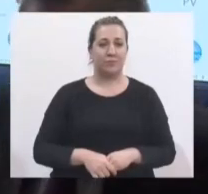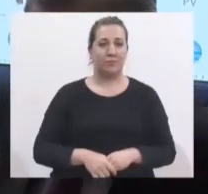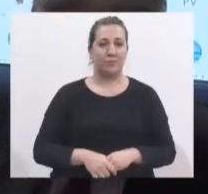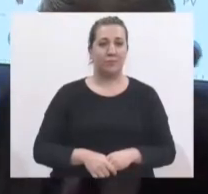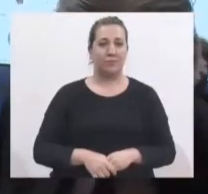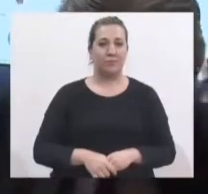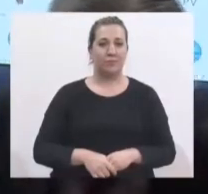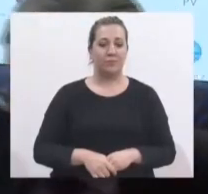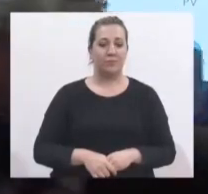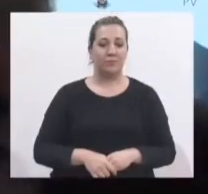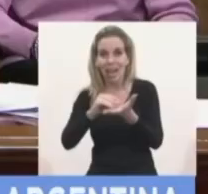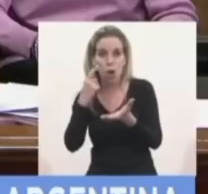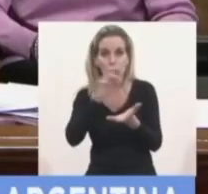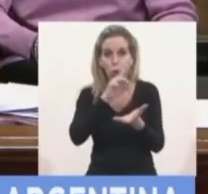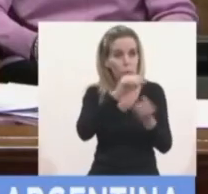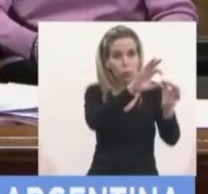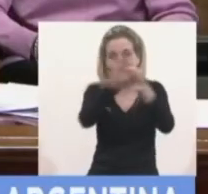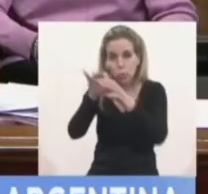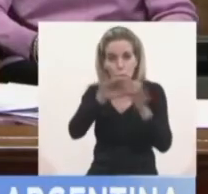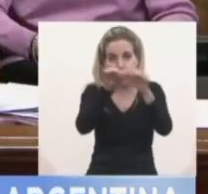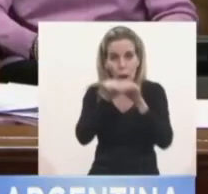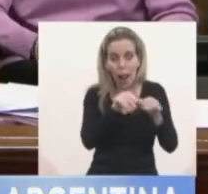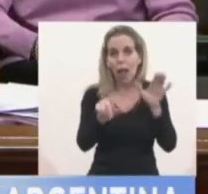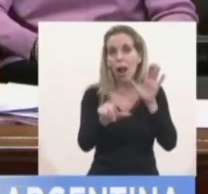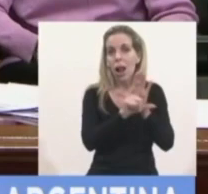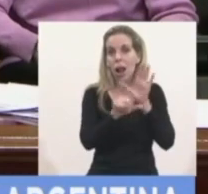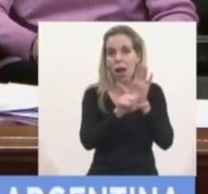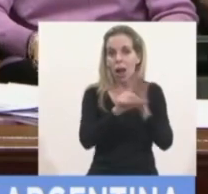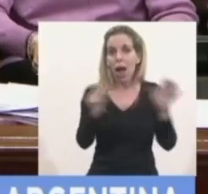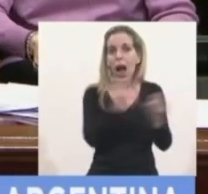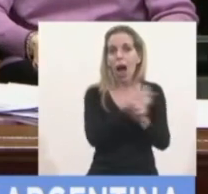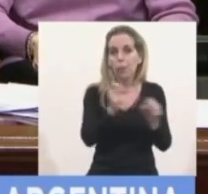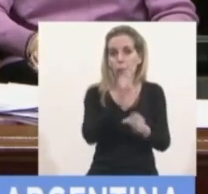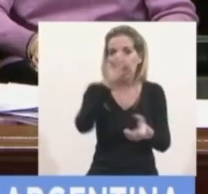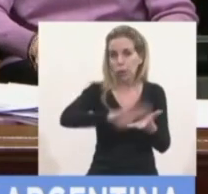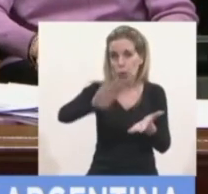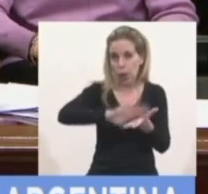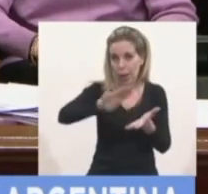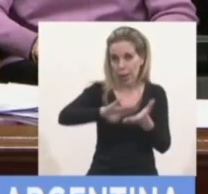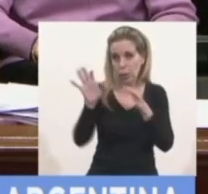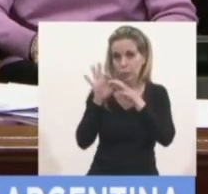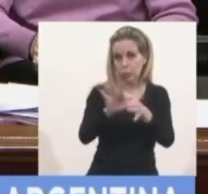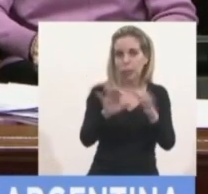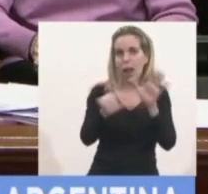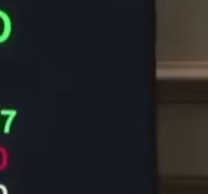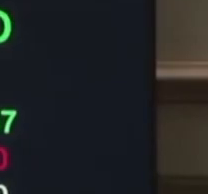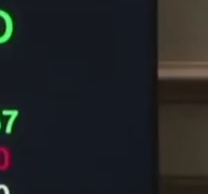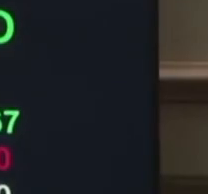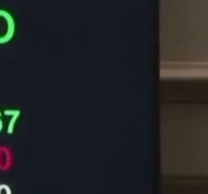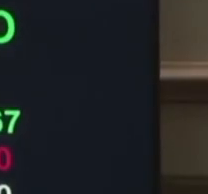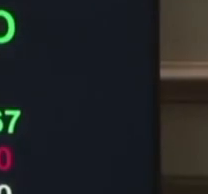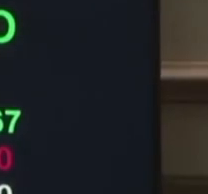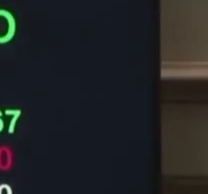3 do projeto de vacinas do grupo chinês Sinopharm, assim como do laboratório alemão BioNTech e da empresa norte-americana Pfizer.